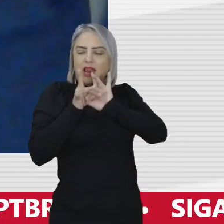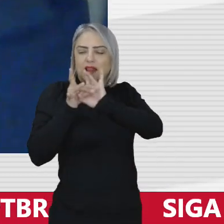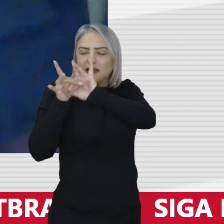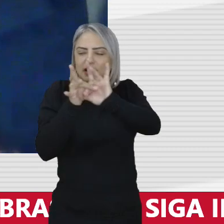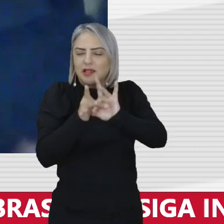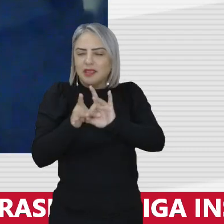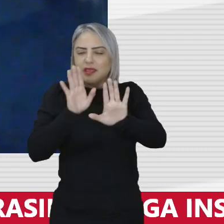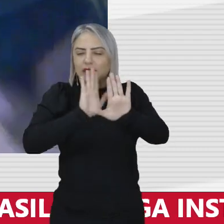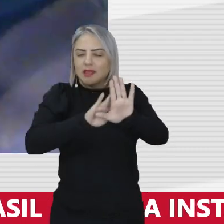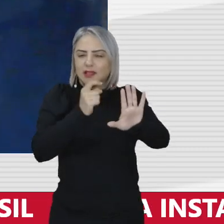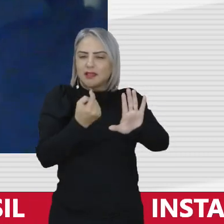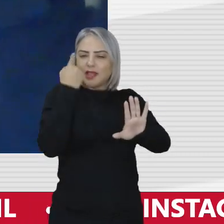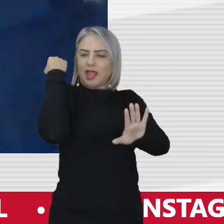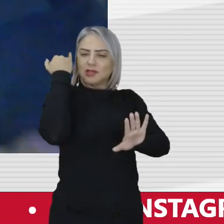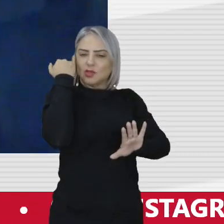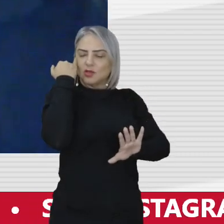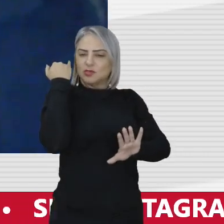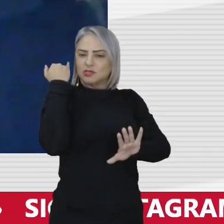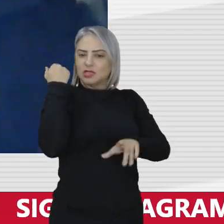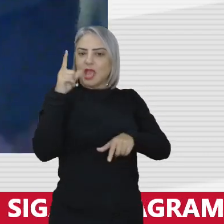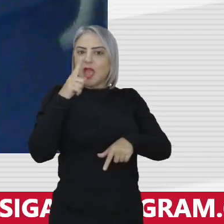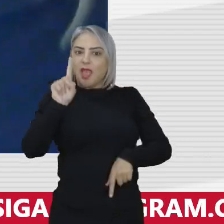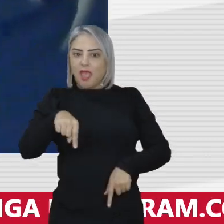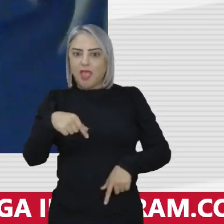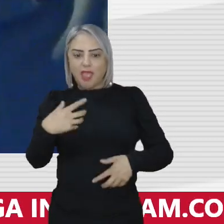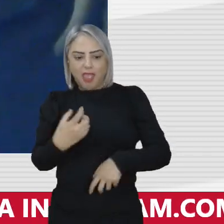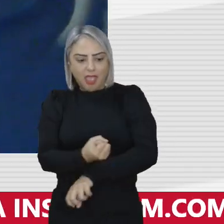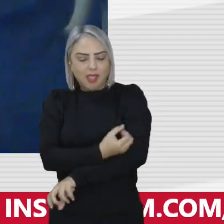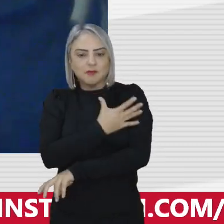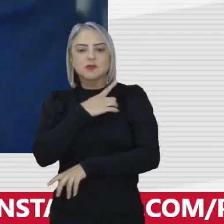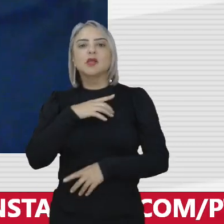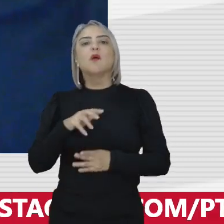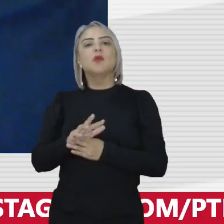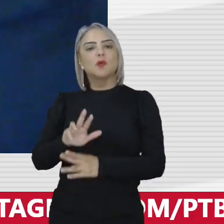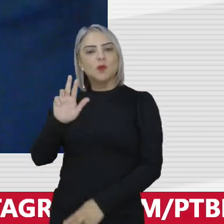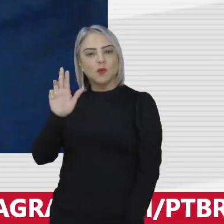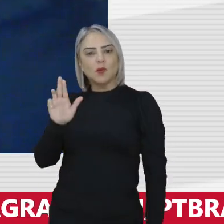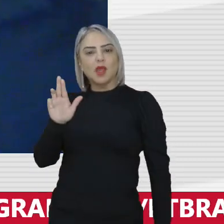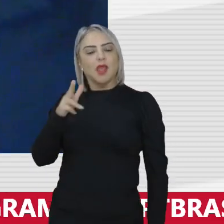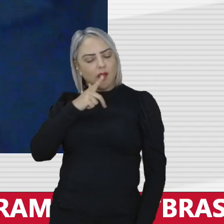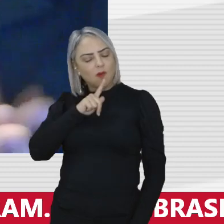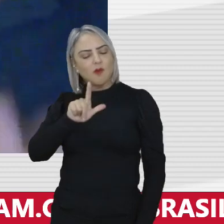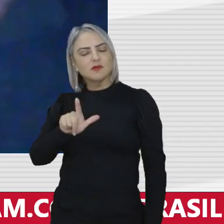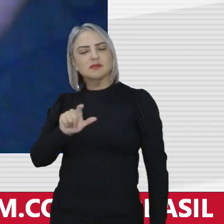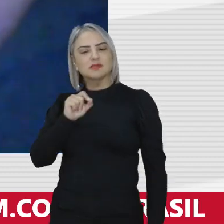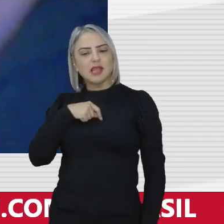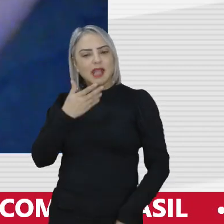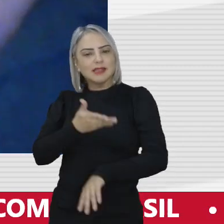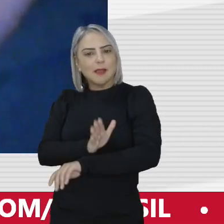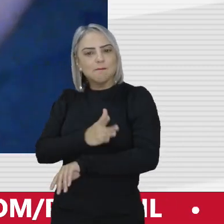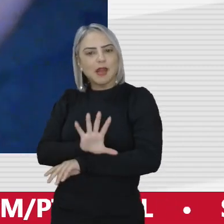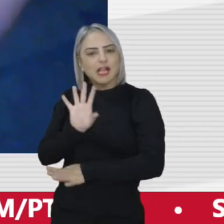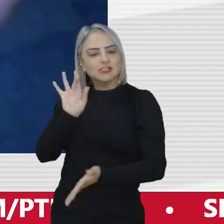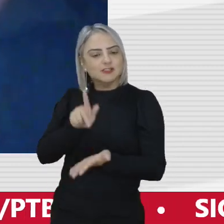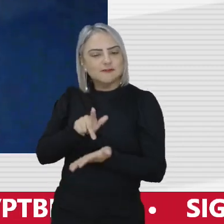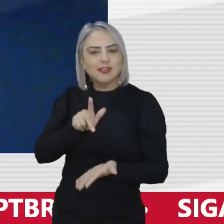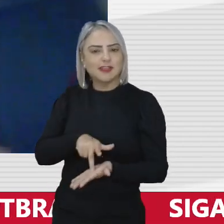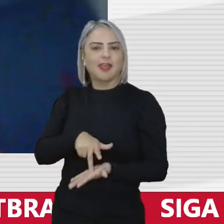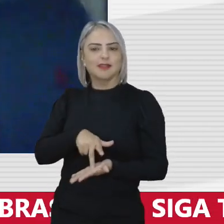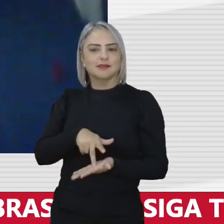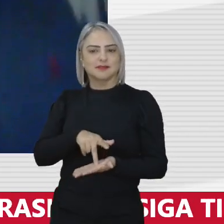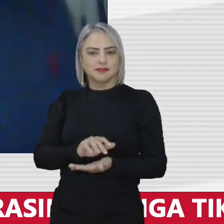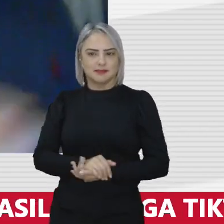é a emoção professor Gisardo que era filho e o Lula consegue fazer com que isso seja na prática né